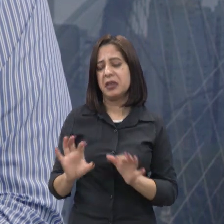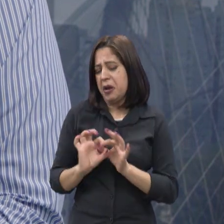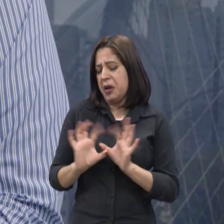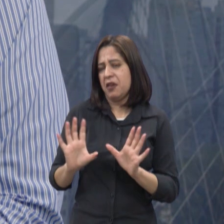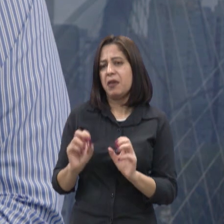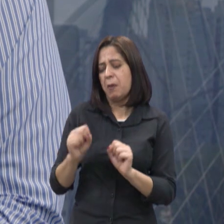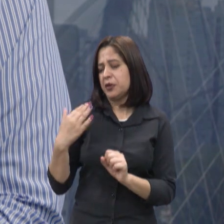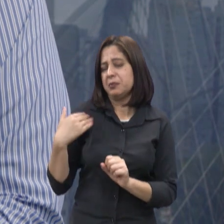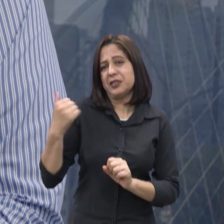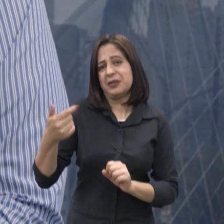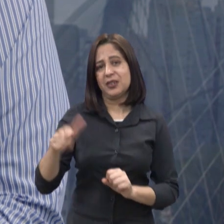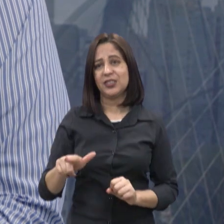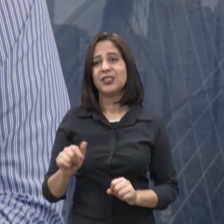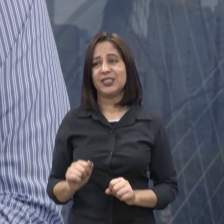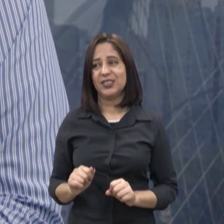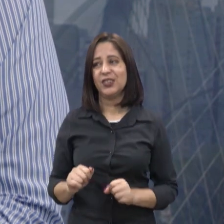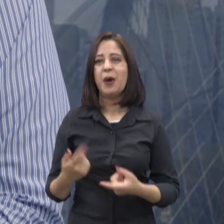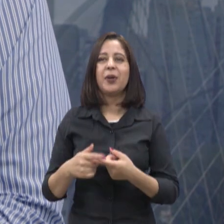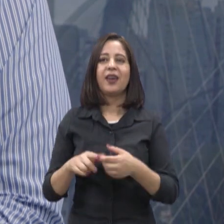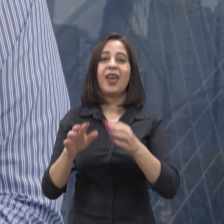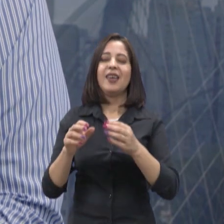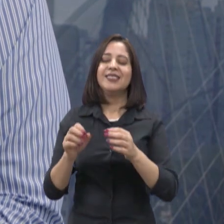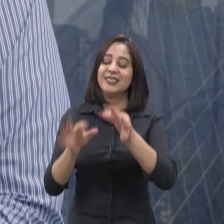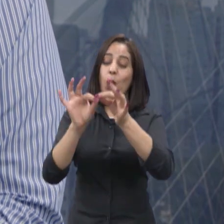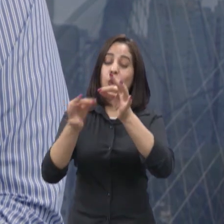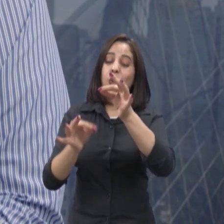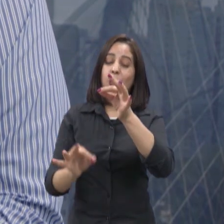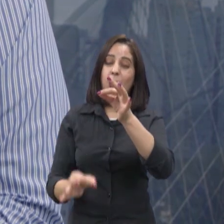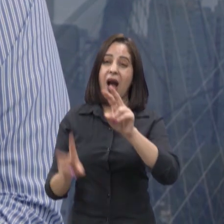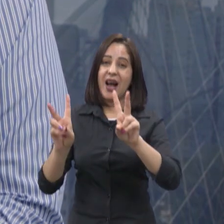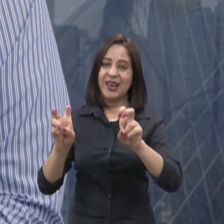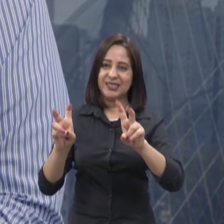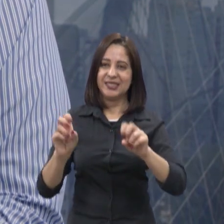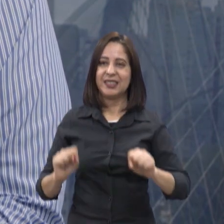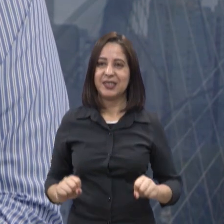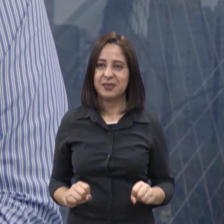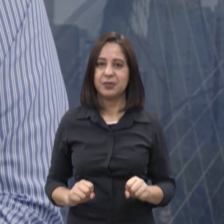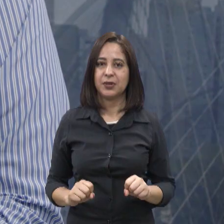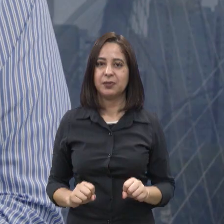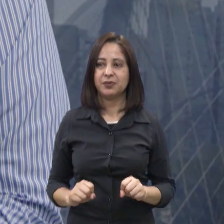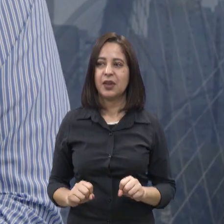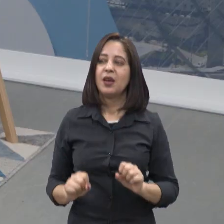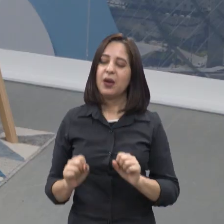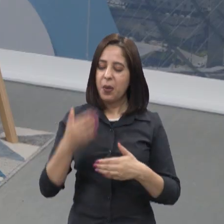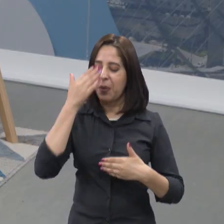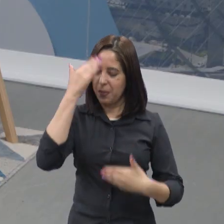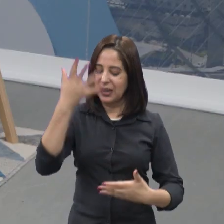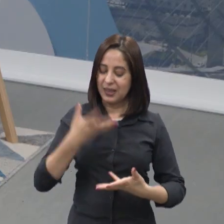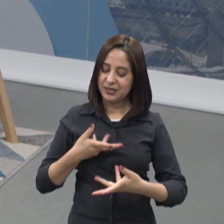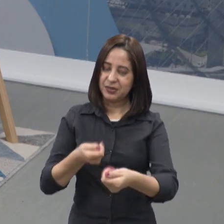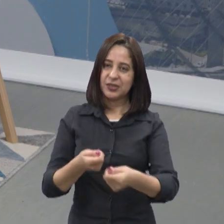o assunto é vasto, se deixar, a gente fala, né, durante um bom tempo e estou à disposição. Muito obrigado pelo convite.